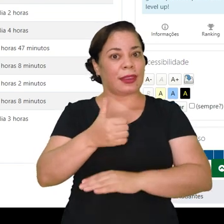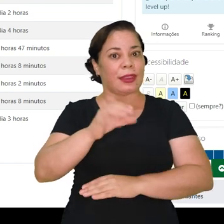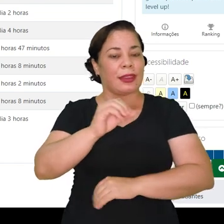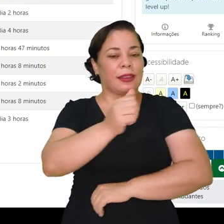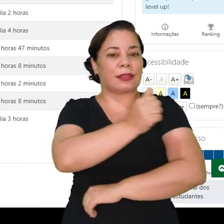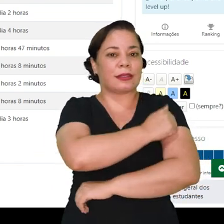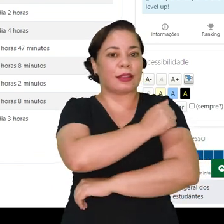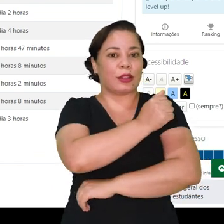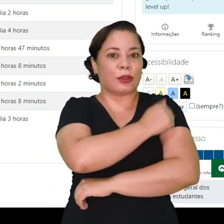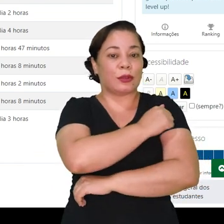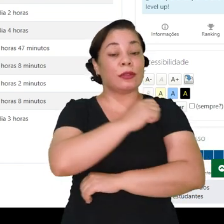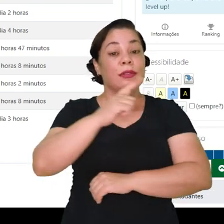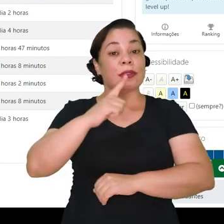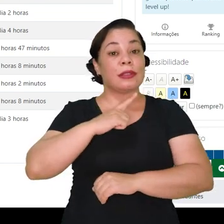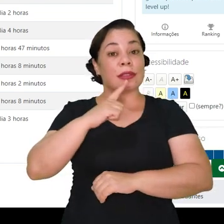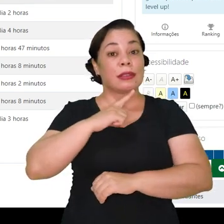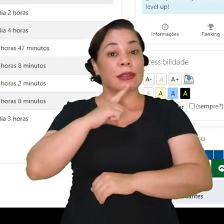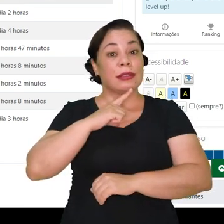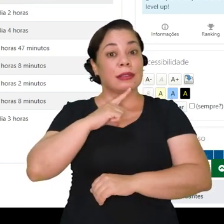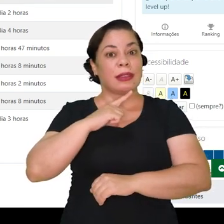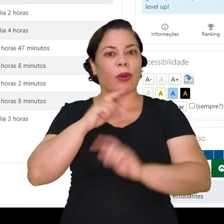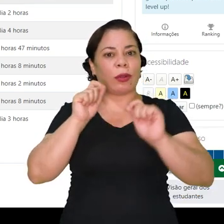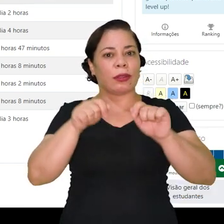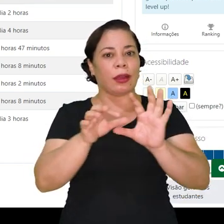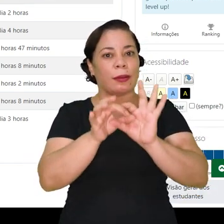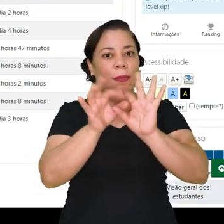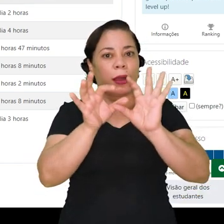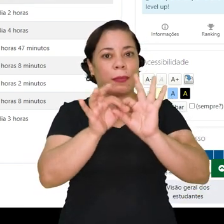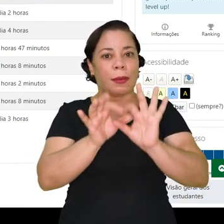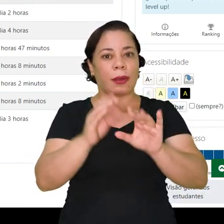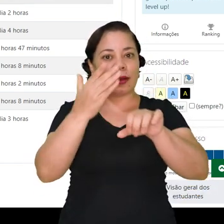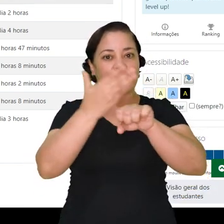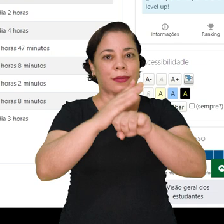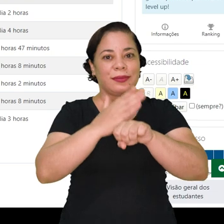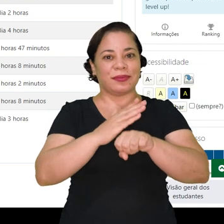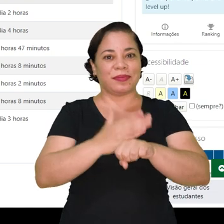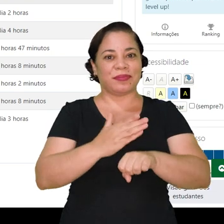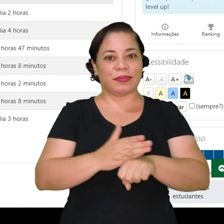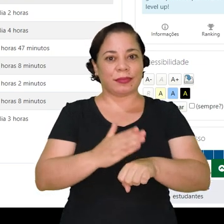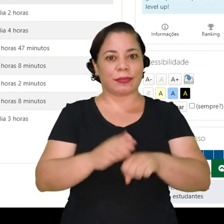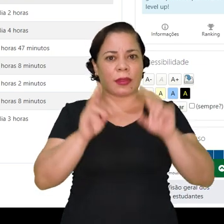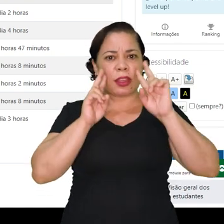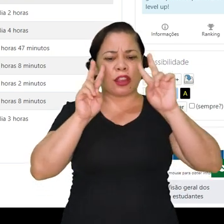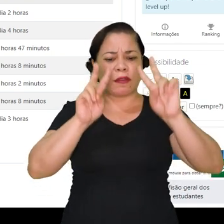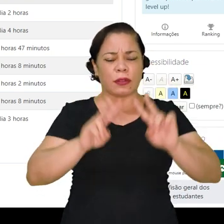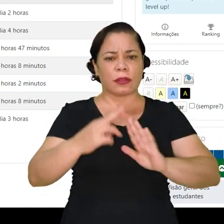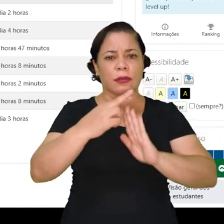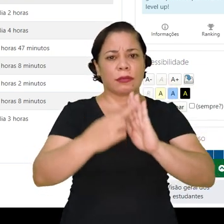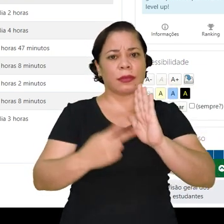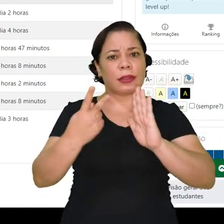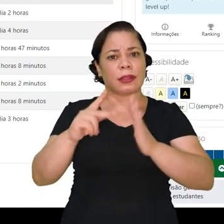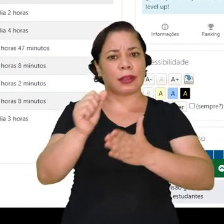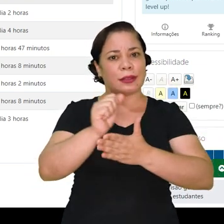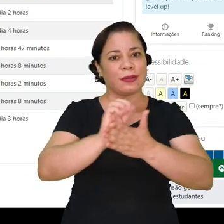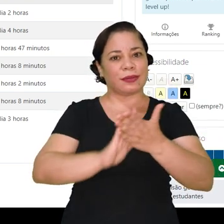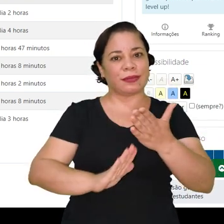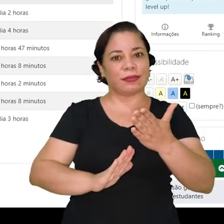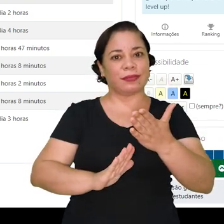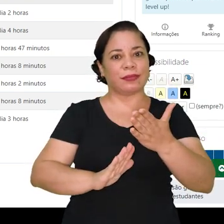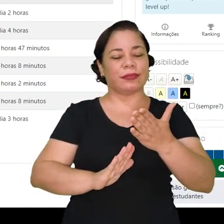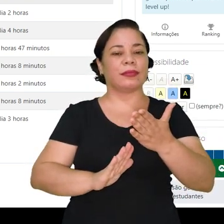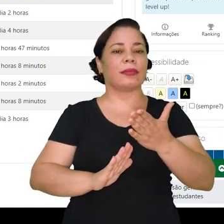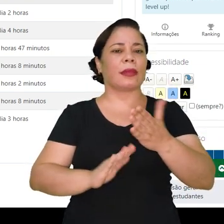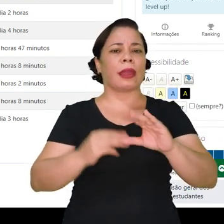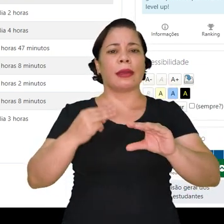os 10 alunos que estão aqui disponíveis para você praticar. sendo visualizando o relatório de atividades